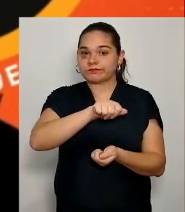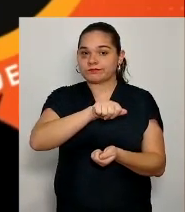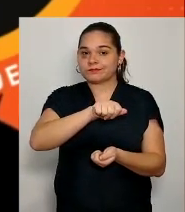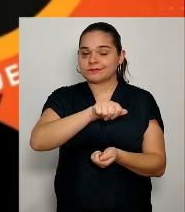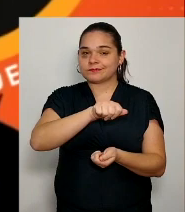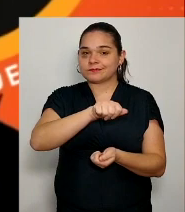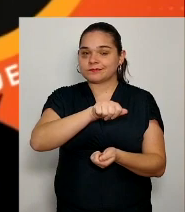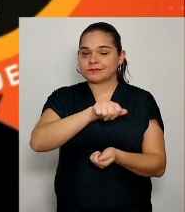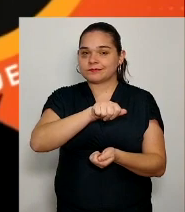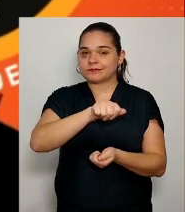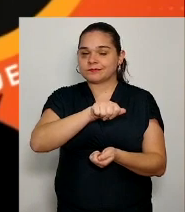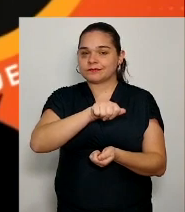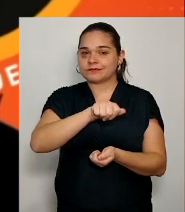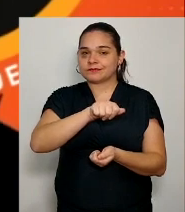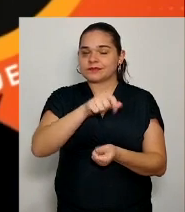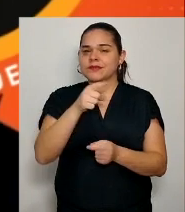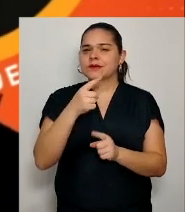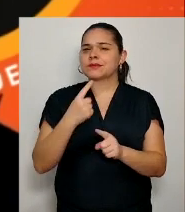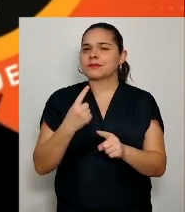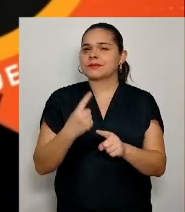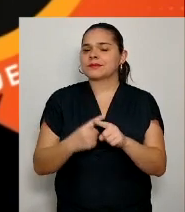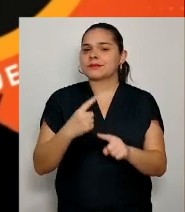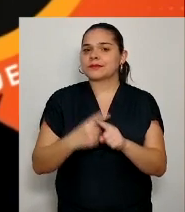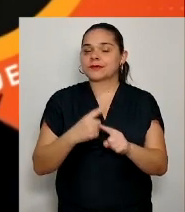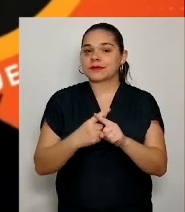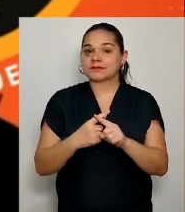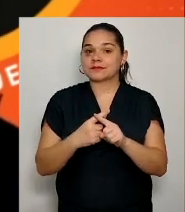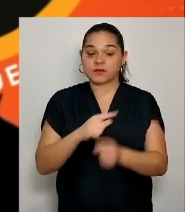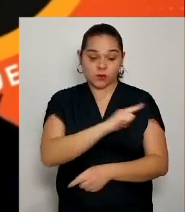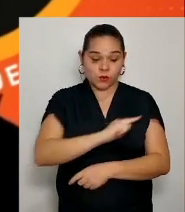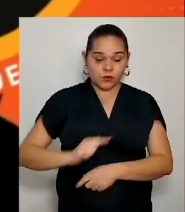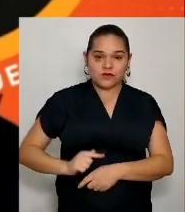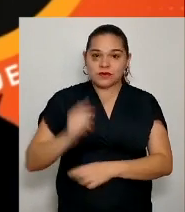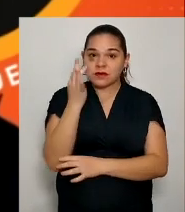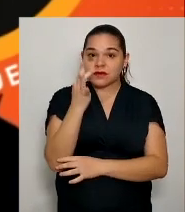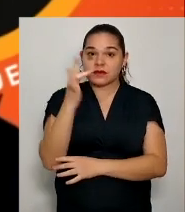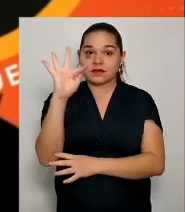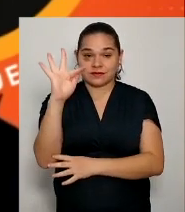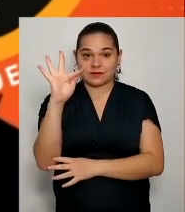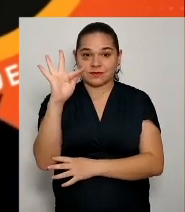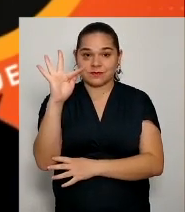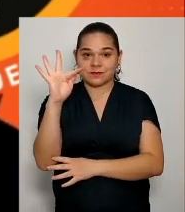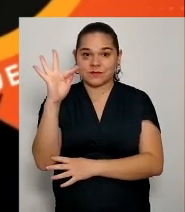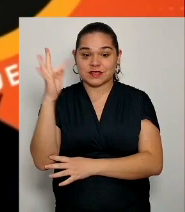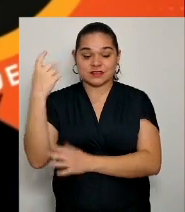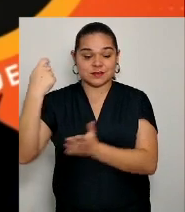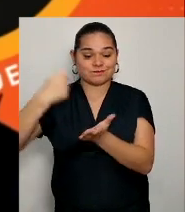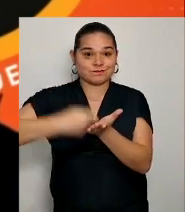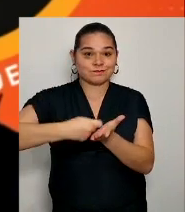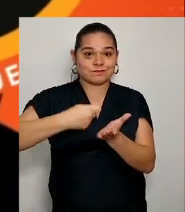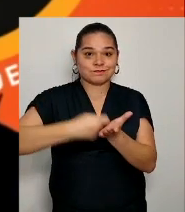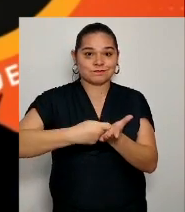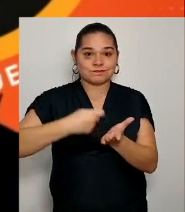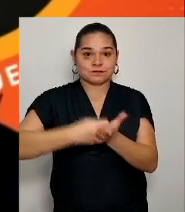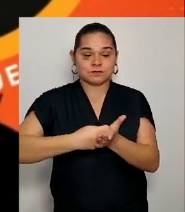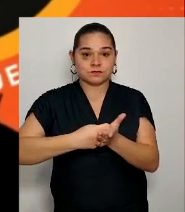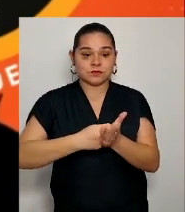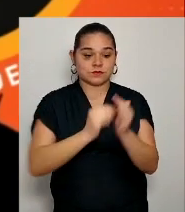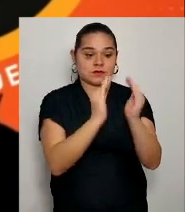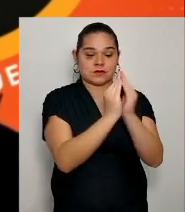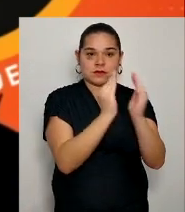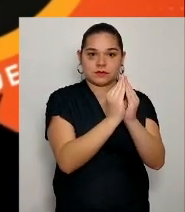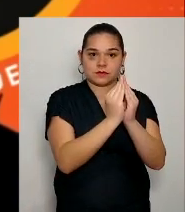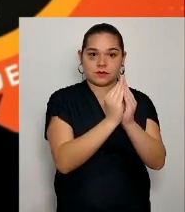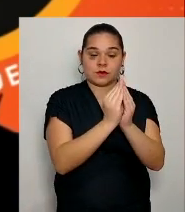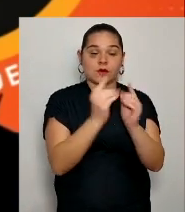governo francês em relação ao auxílio financeiro que a montadora está pedindo